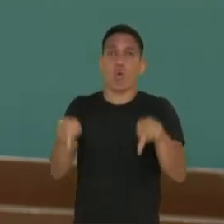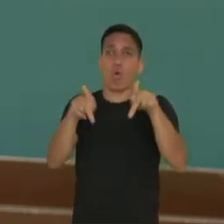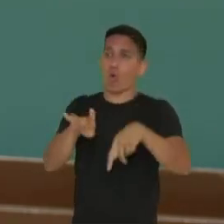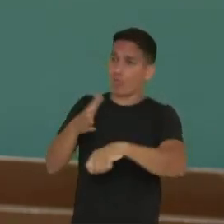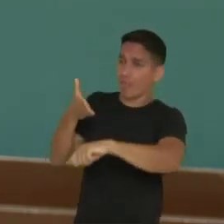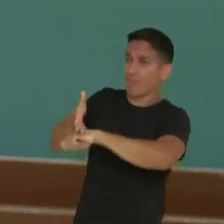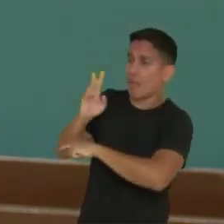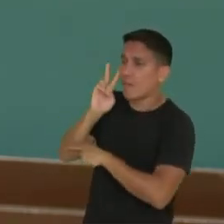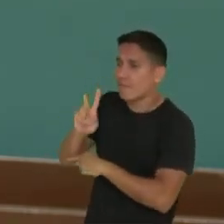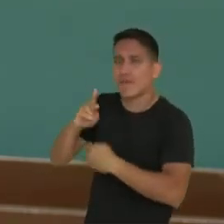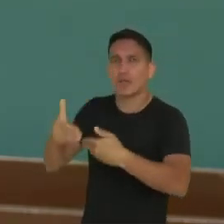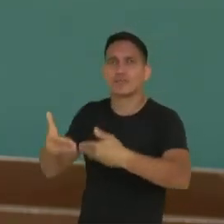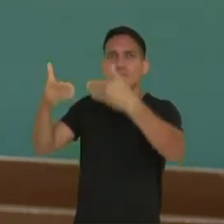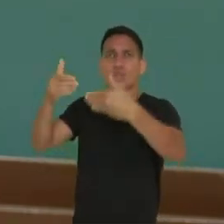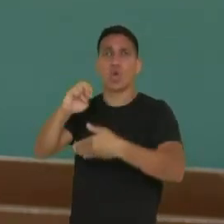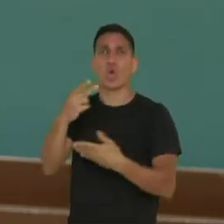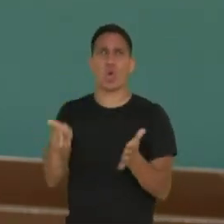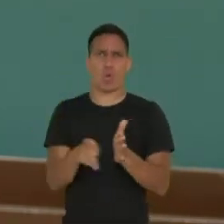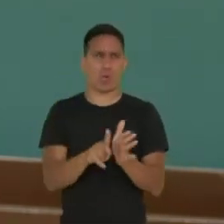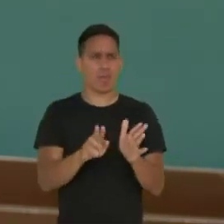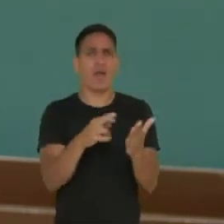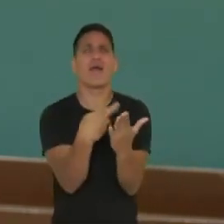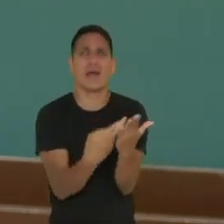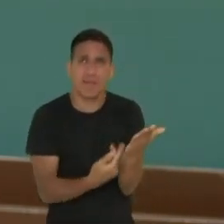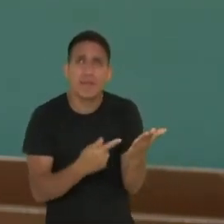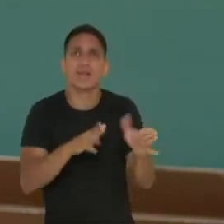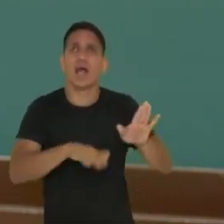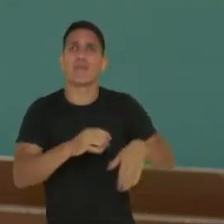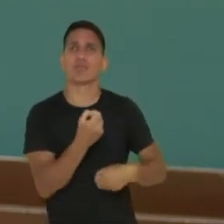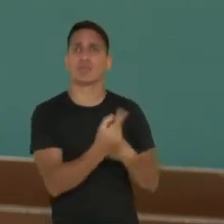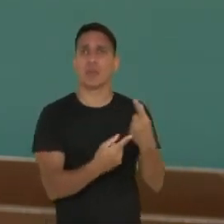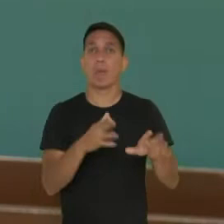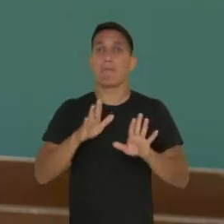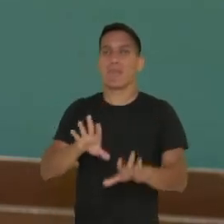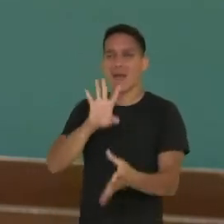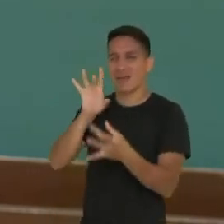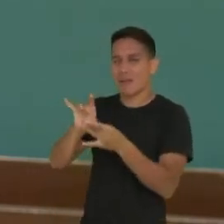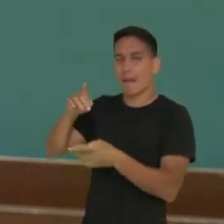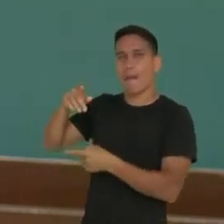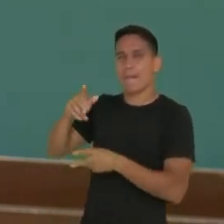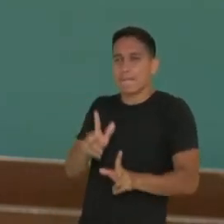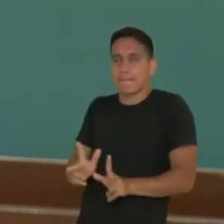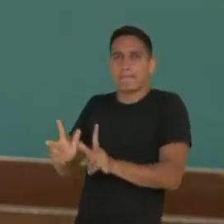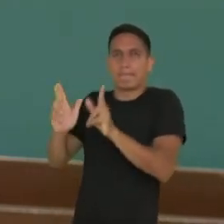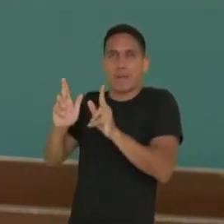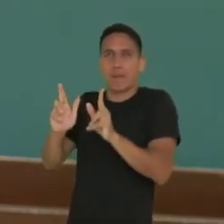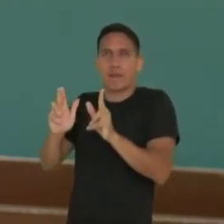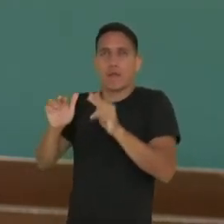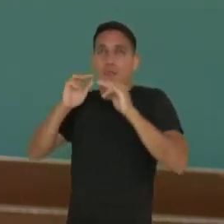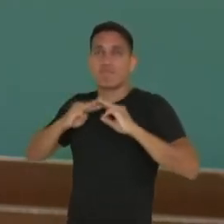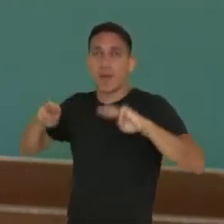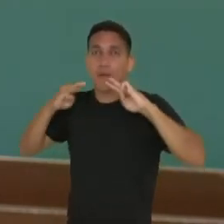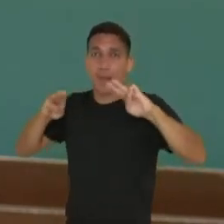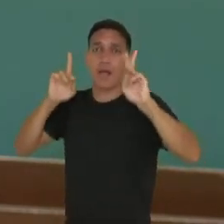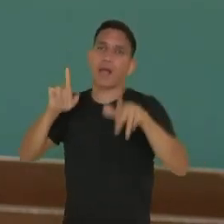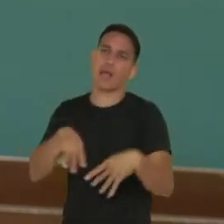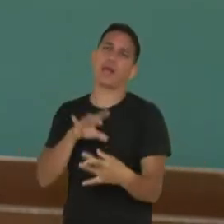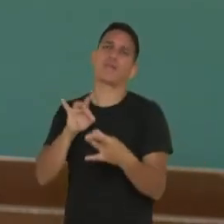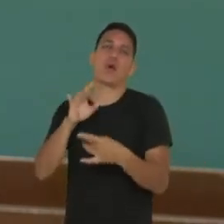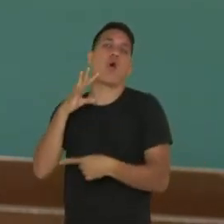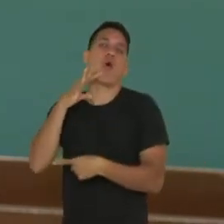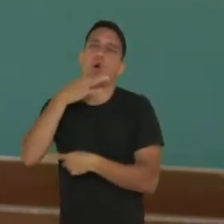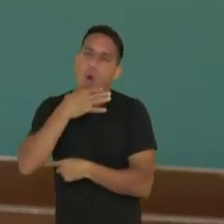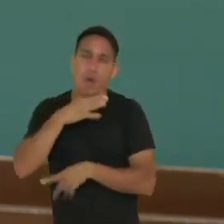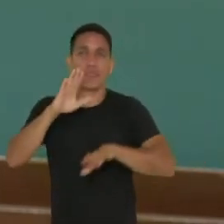shopping, ou na revista mesmo, eventualmente. Mas é uma peça bem específica, não precisa estar em todos os lugares ao mesmo tempo. Isso é óbvio, depende